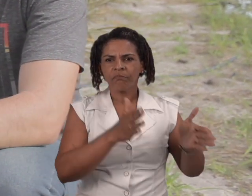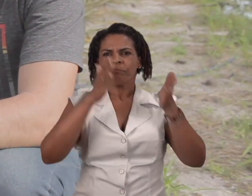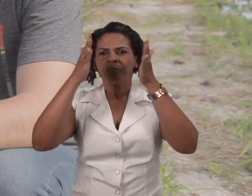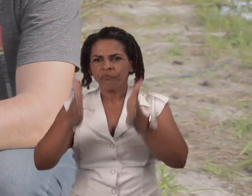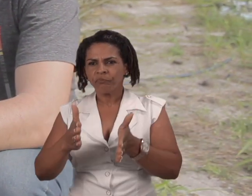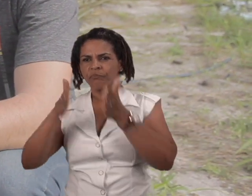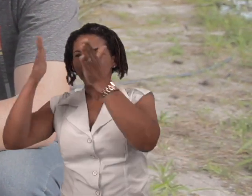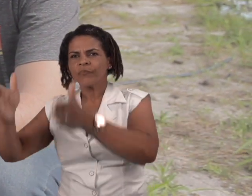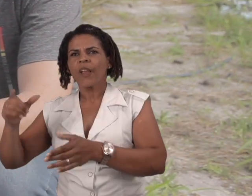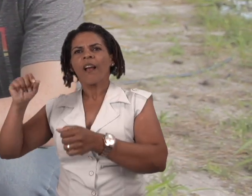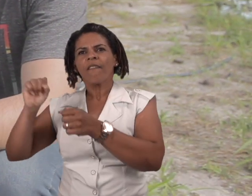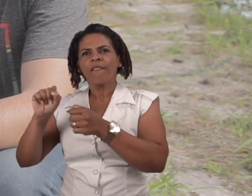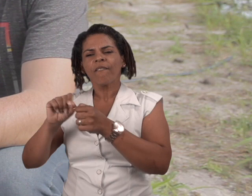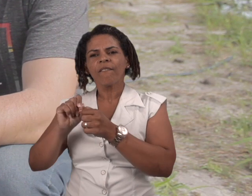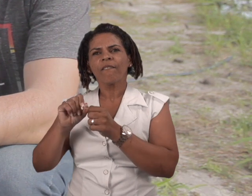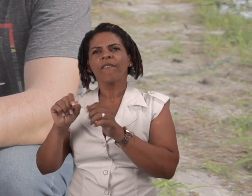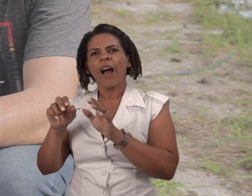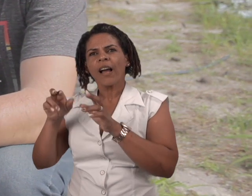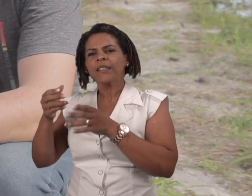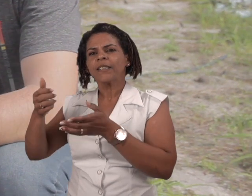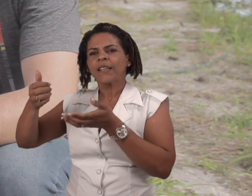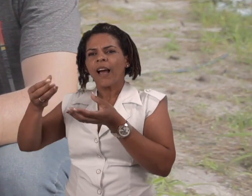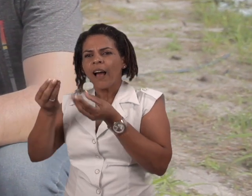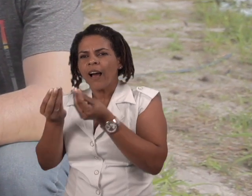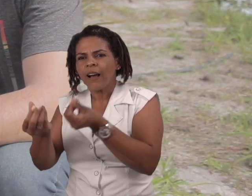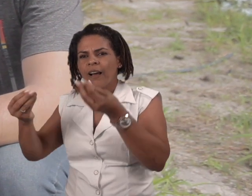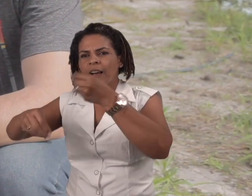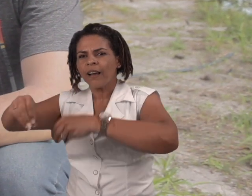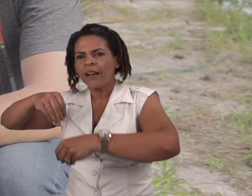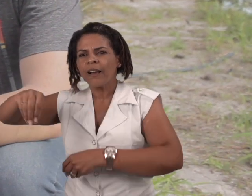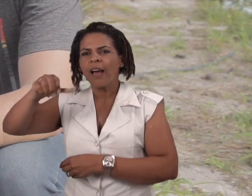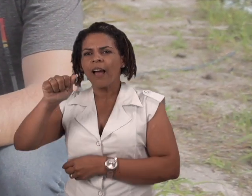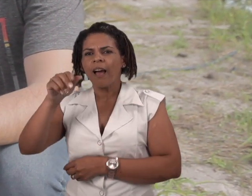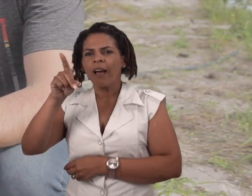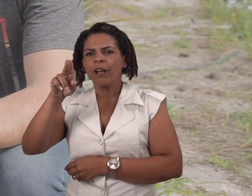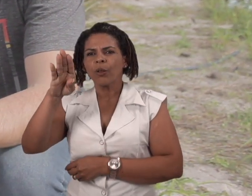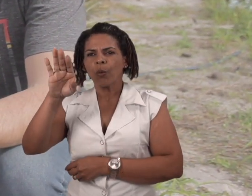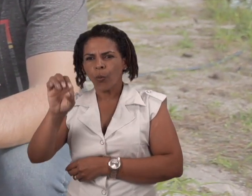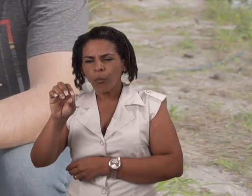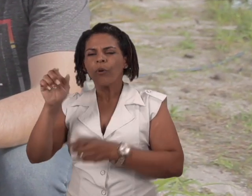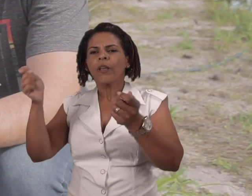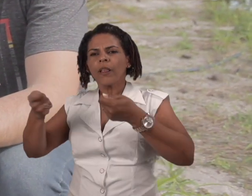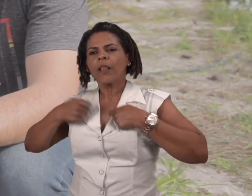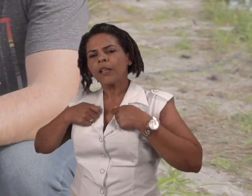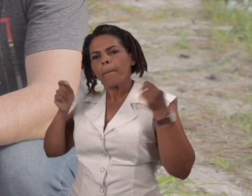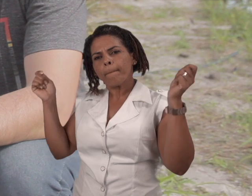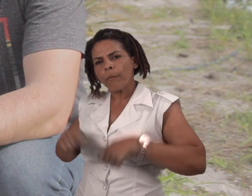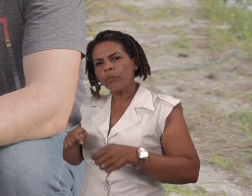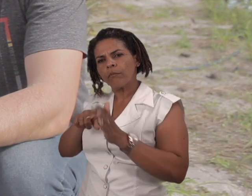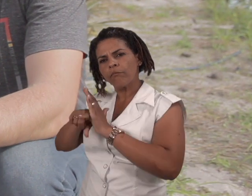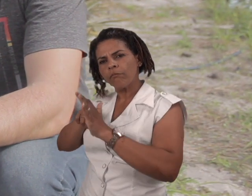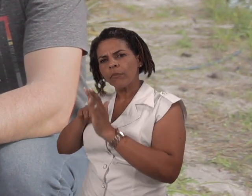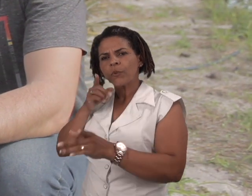é feita uma dosagem, um parcelamento de adubação. E com isso você consegue possibilitar um estudo